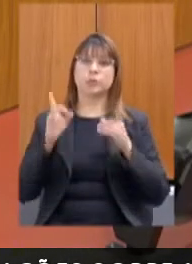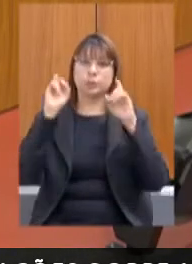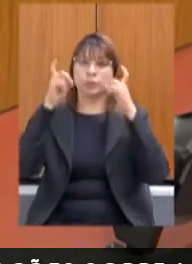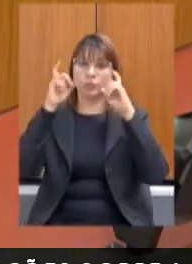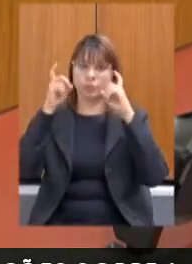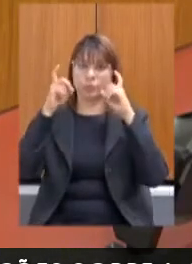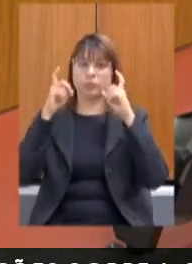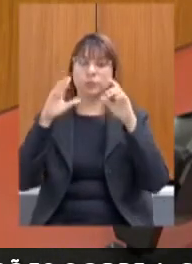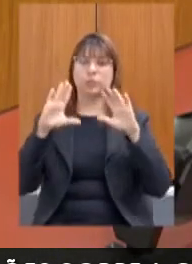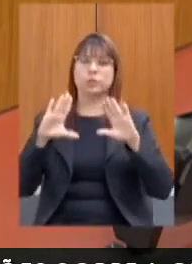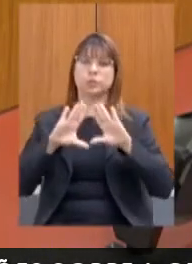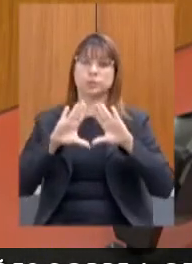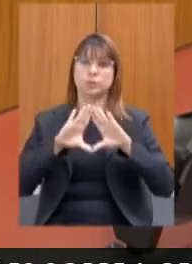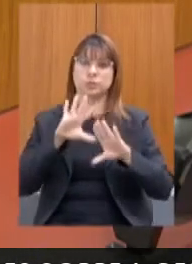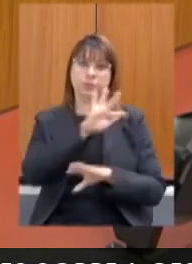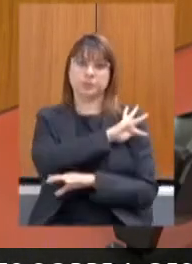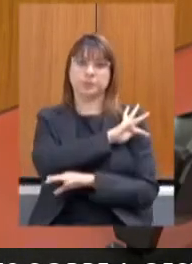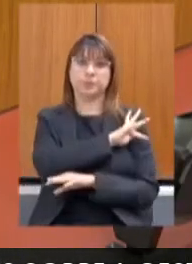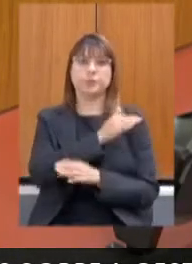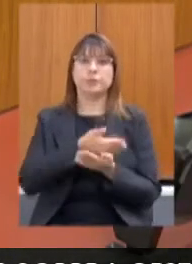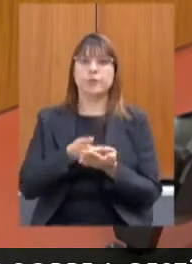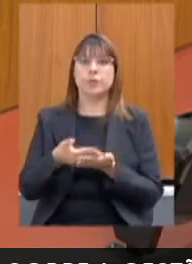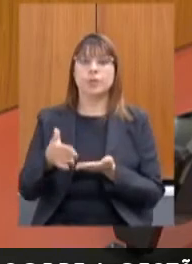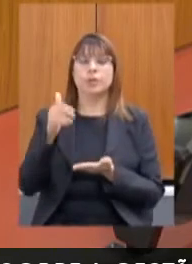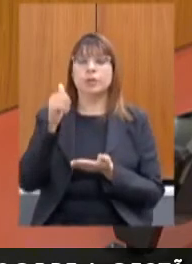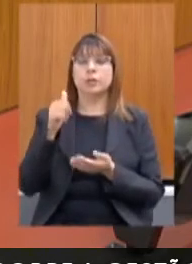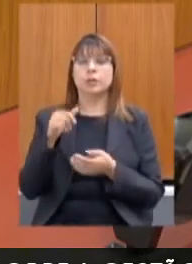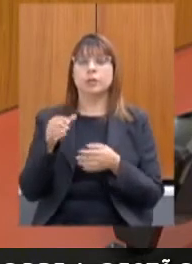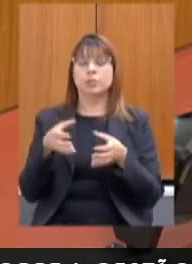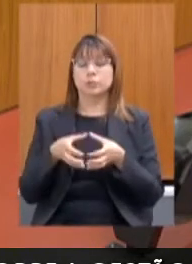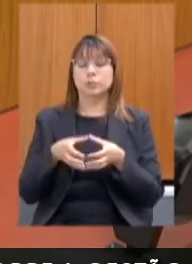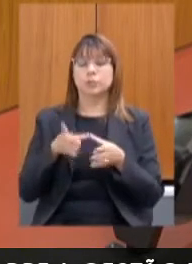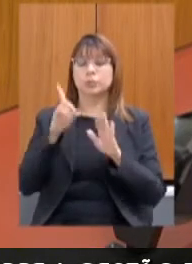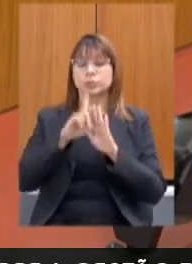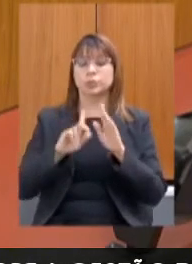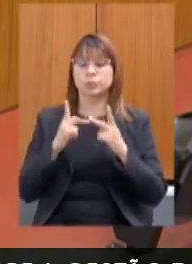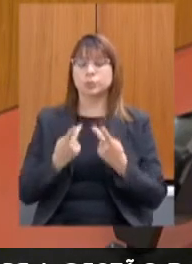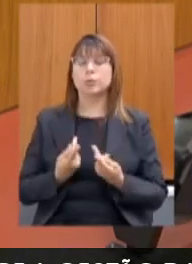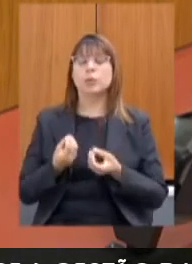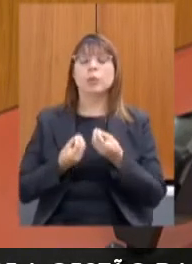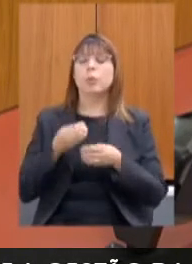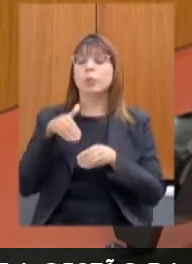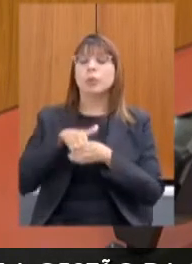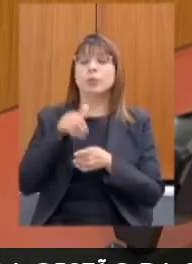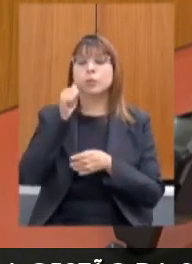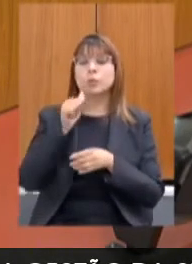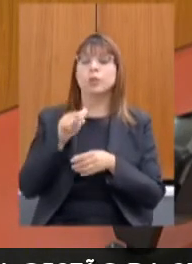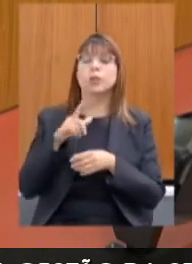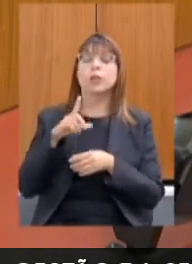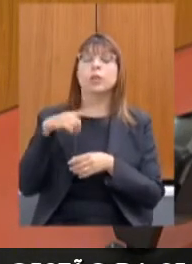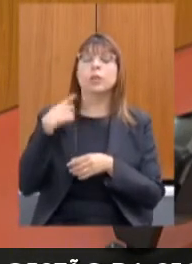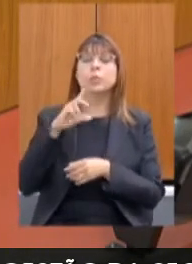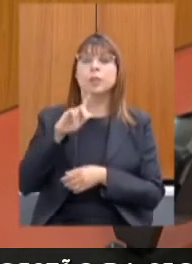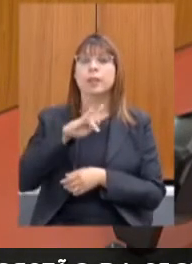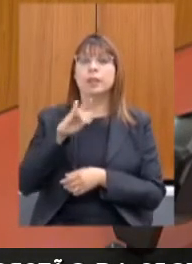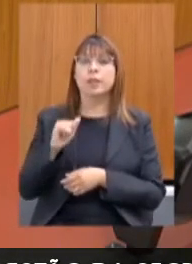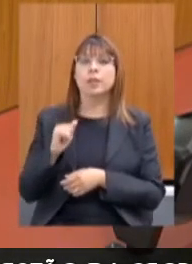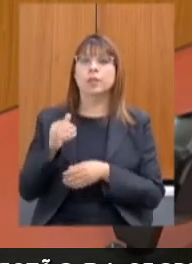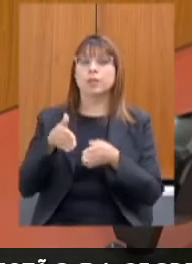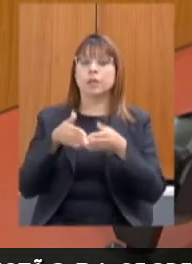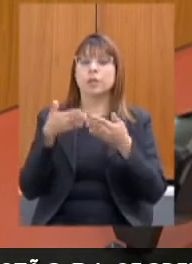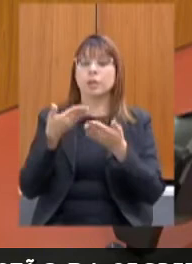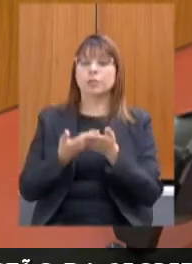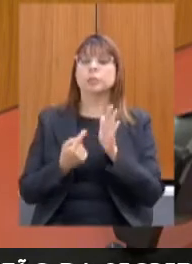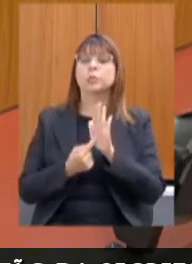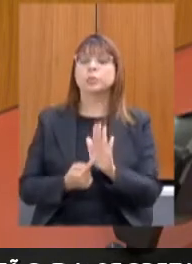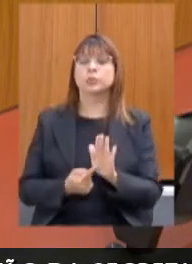da Assembleia Fiscaliza começando pela comissão de direitos humanos como vota a deputada Leninha em relação aos requerimentos que foram